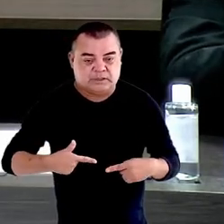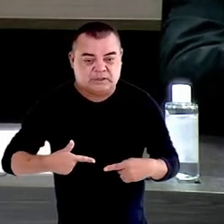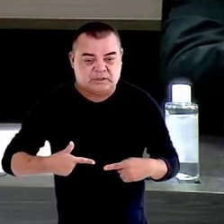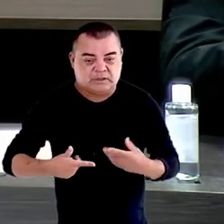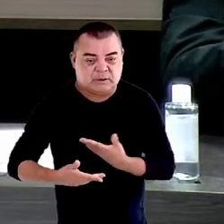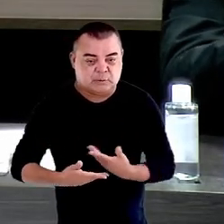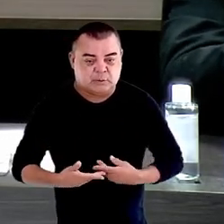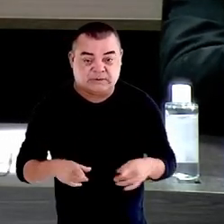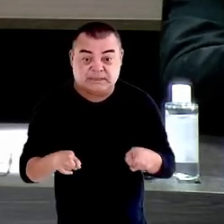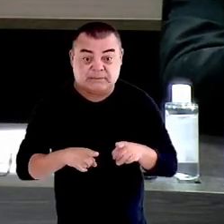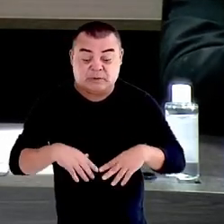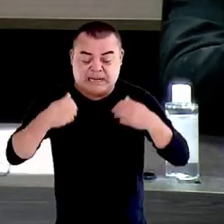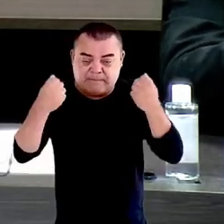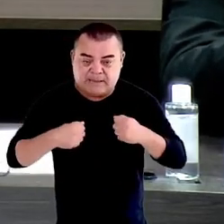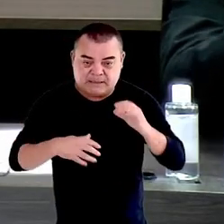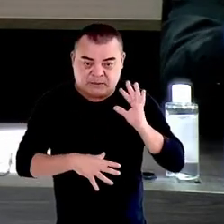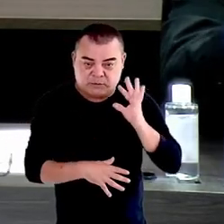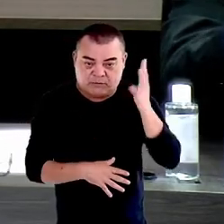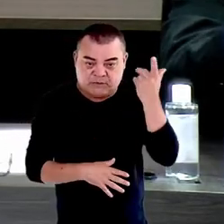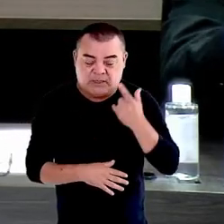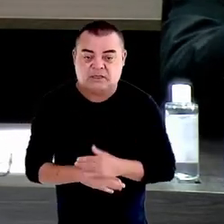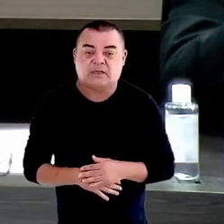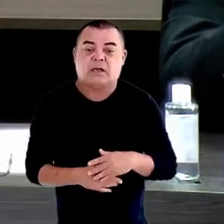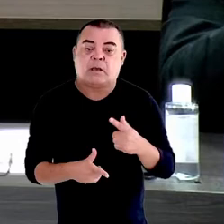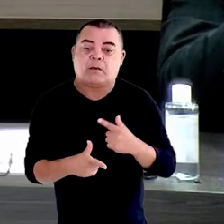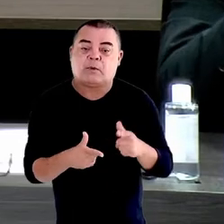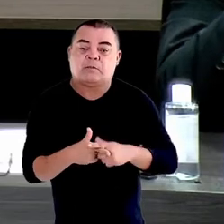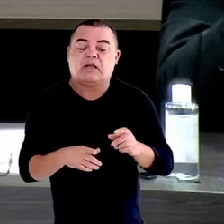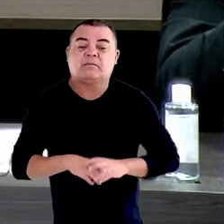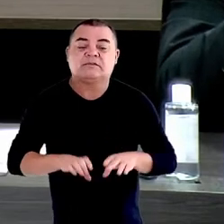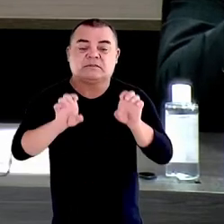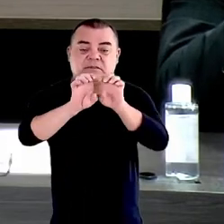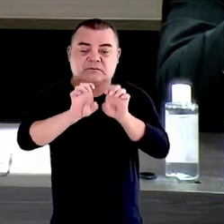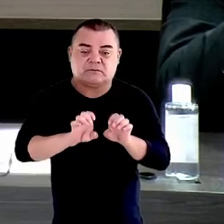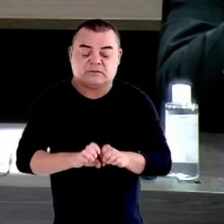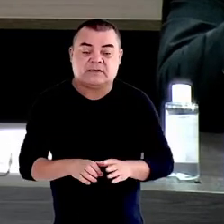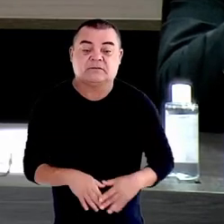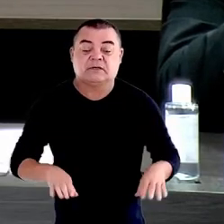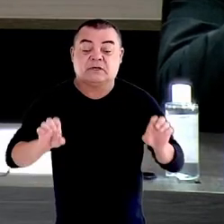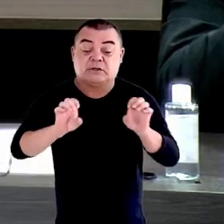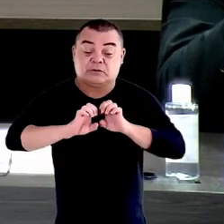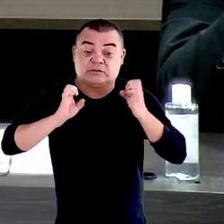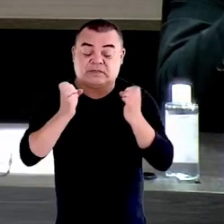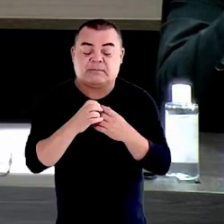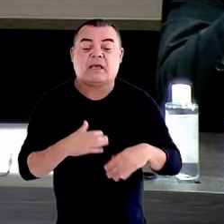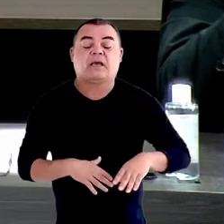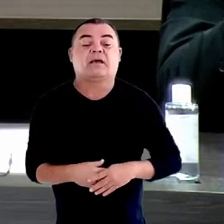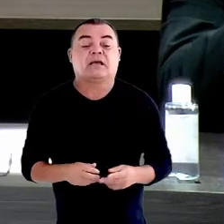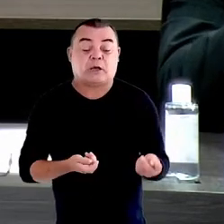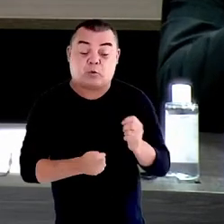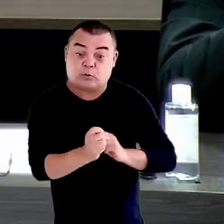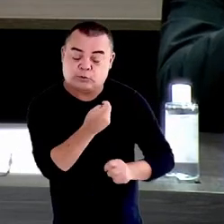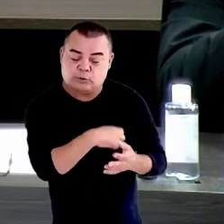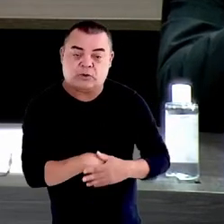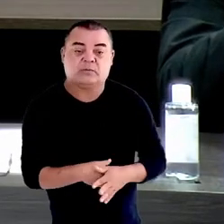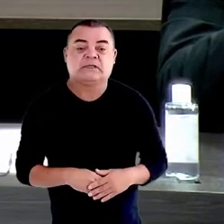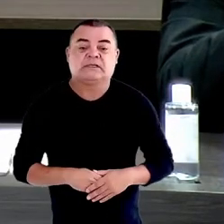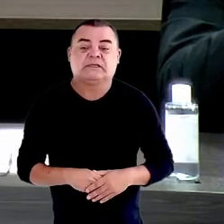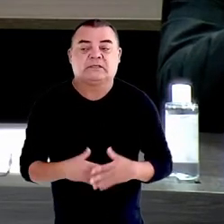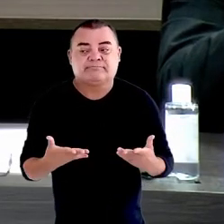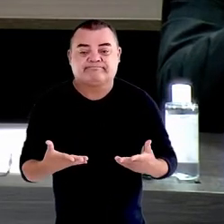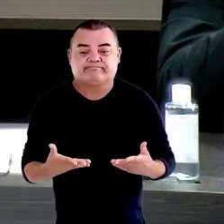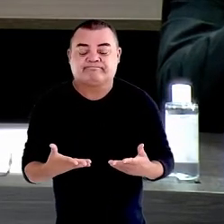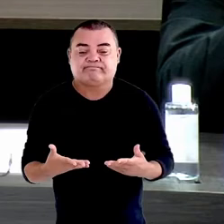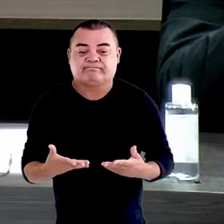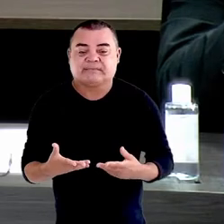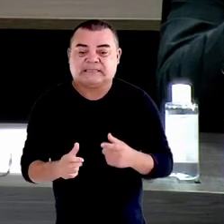e não é capaz de resolver problemas que são estruturais de um sistema econômico e que dependem, evidentemente, da